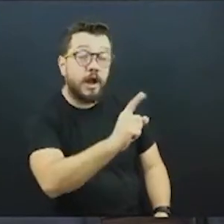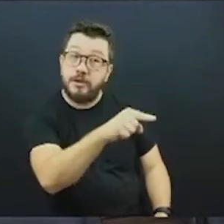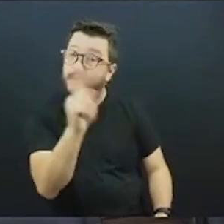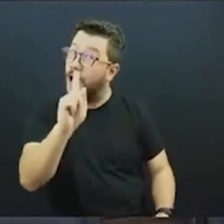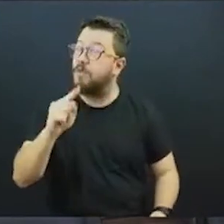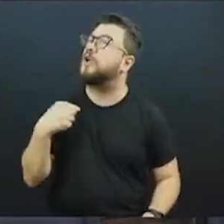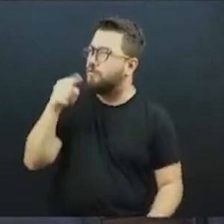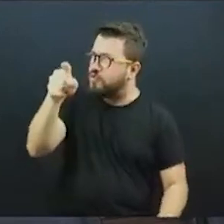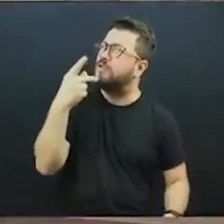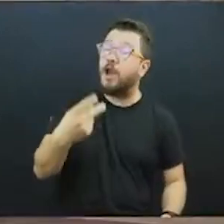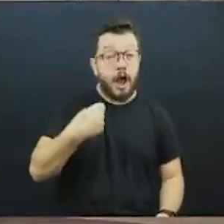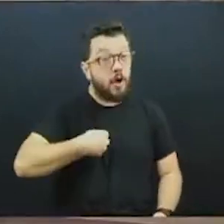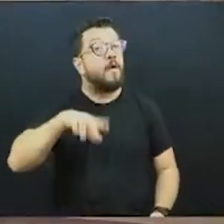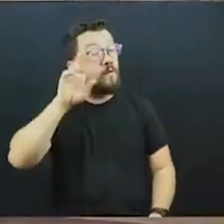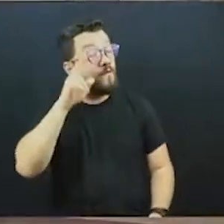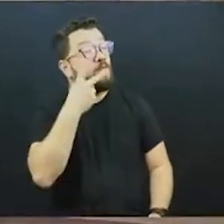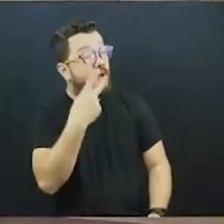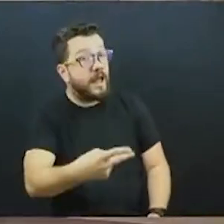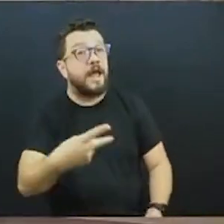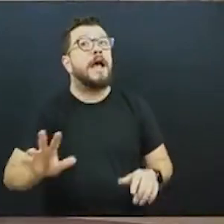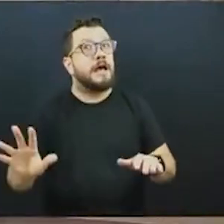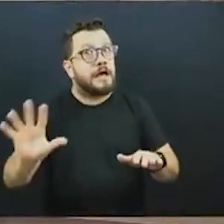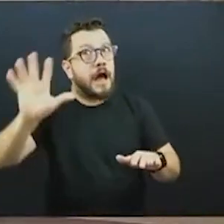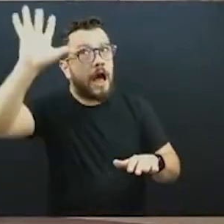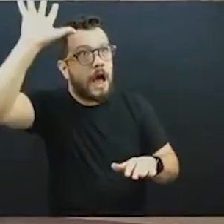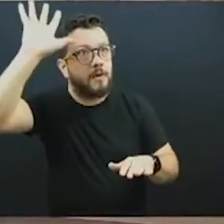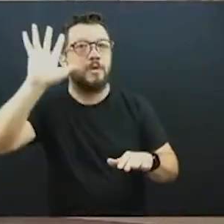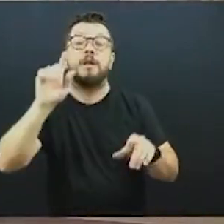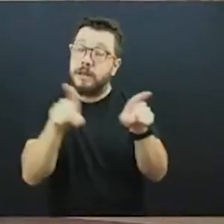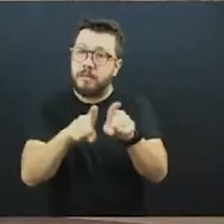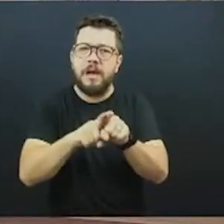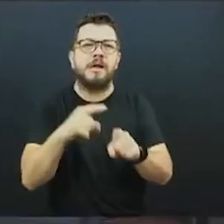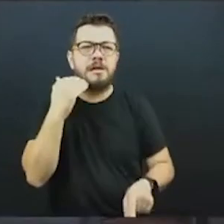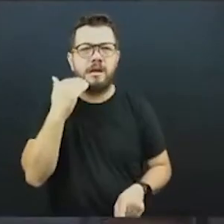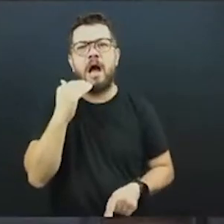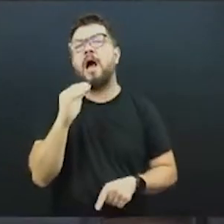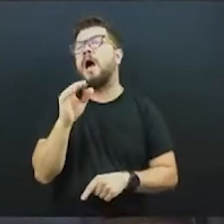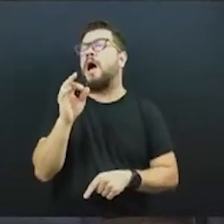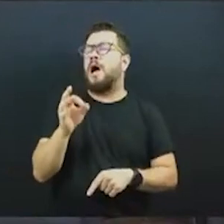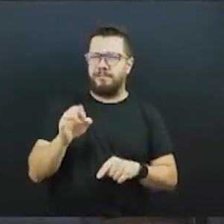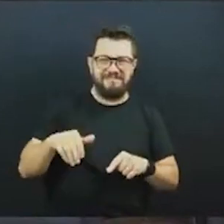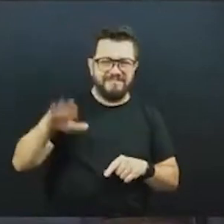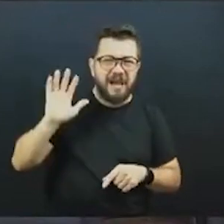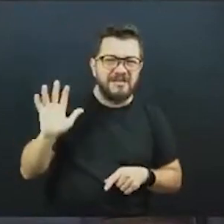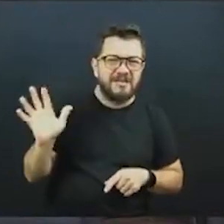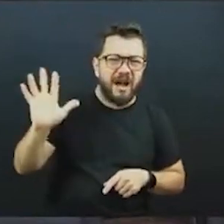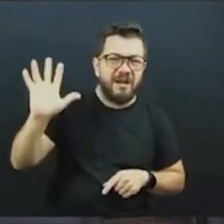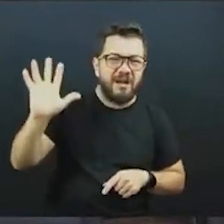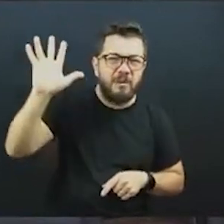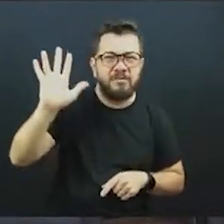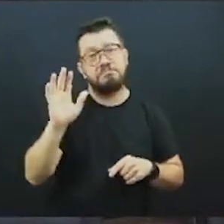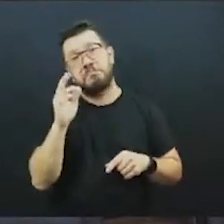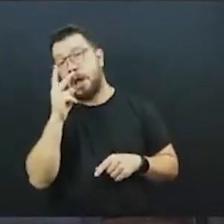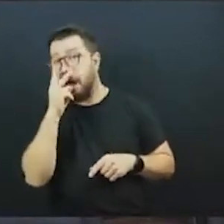mais caro e ineficiente. Eu não disse que era o mais ineficiente. Então, tá. E mais caro também, me parece que o senhor também não entende como é que